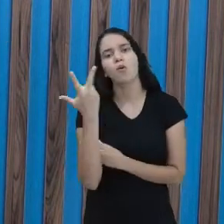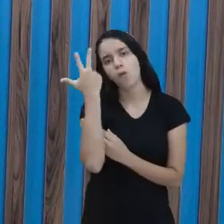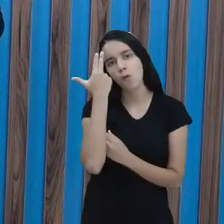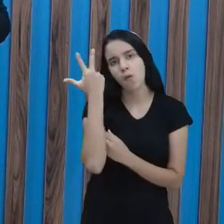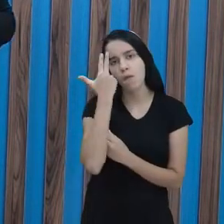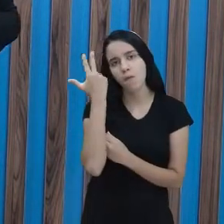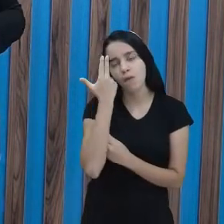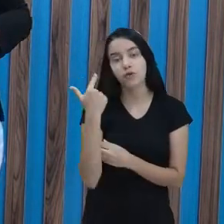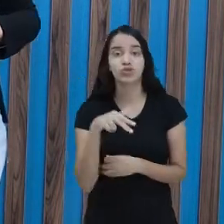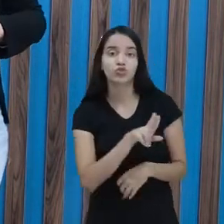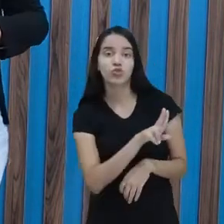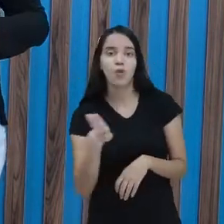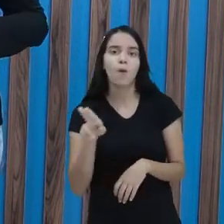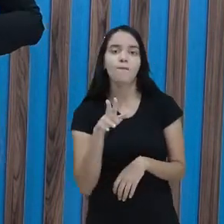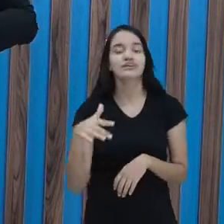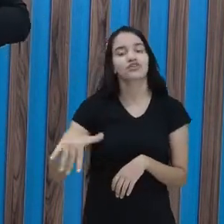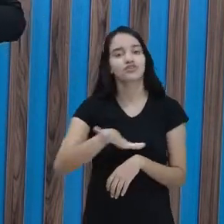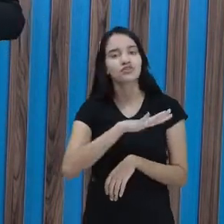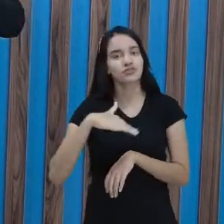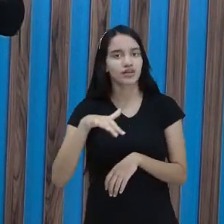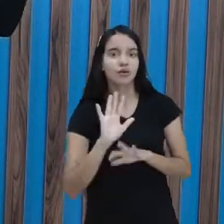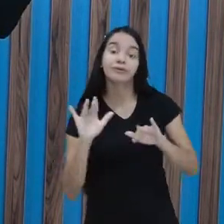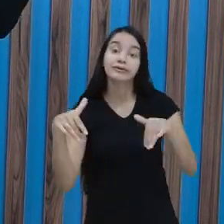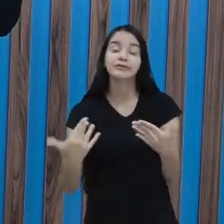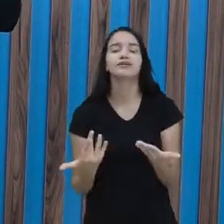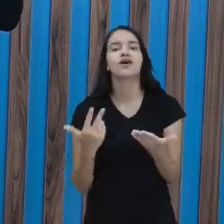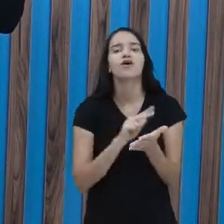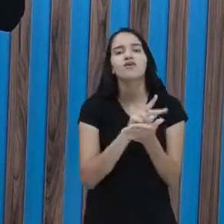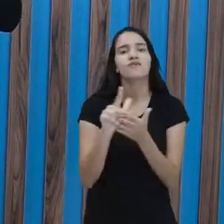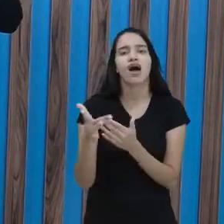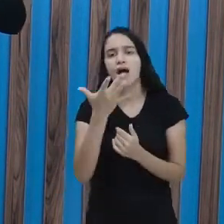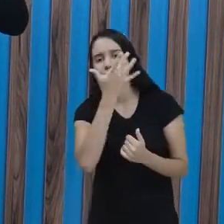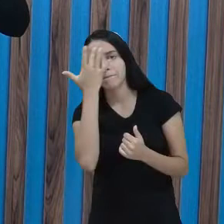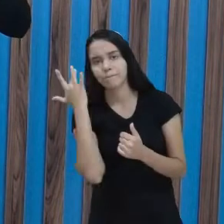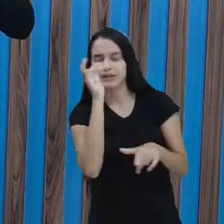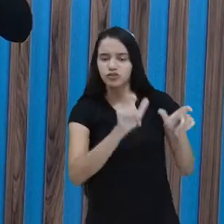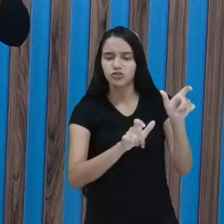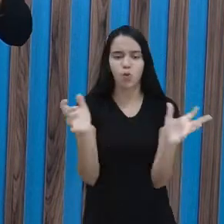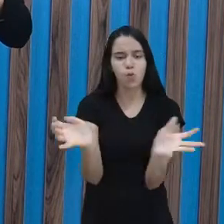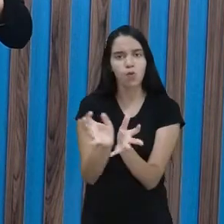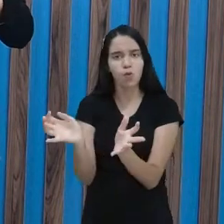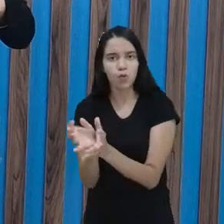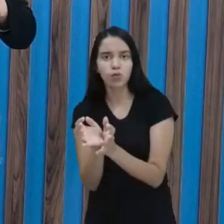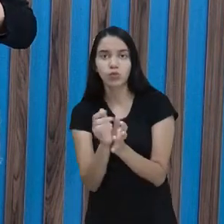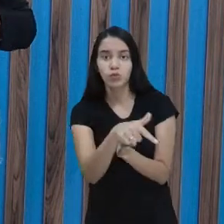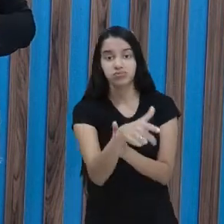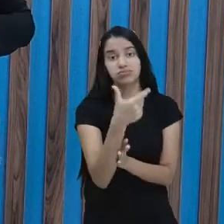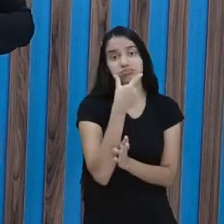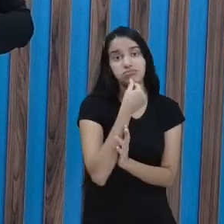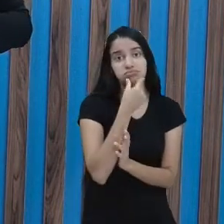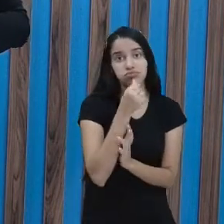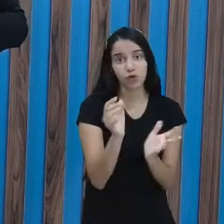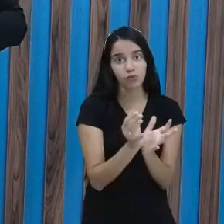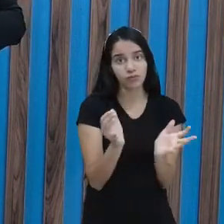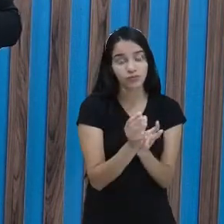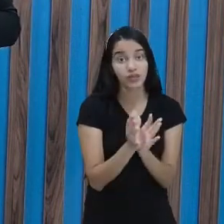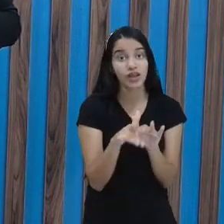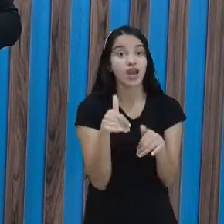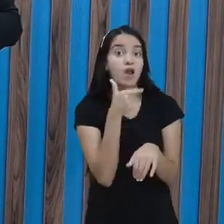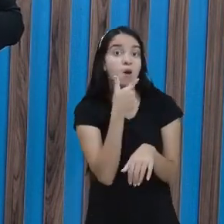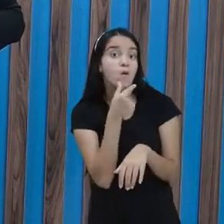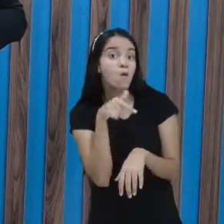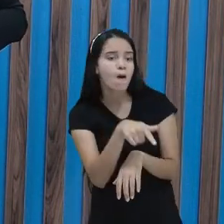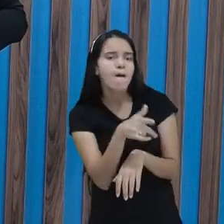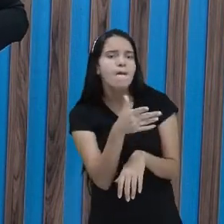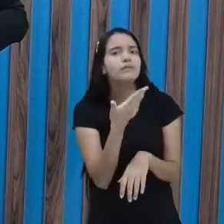que é aquele nome geral. Então, várias pessoas ali reunidas do sexo masculino. São homens?